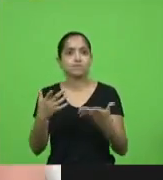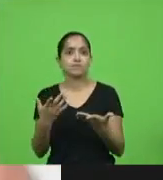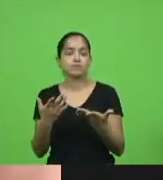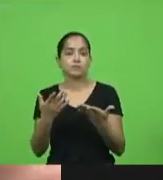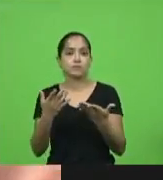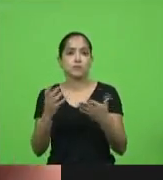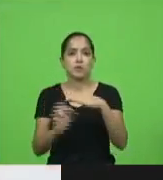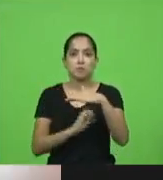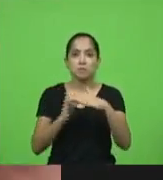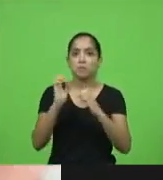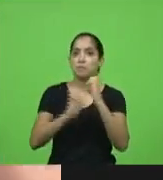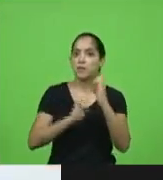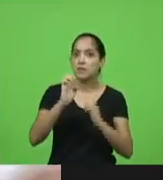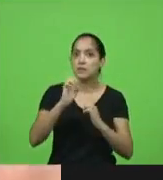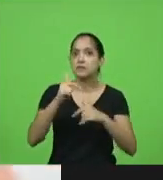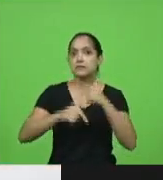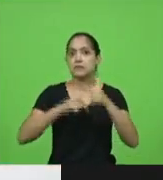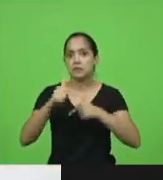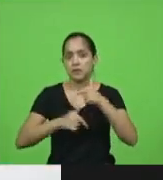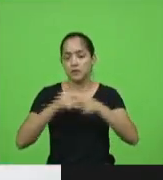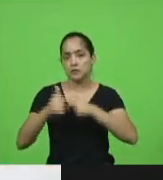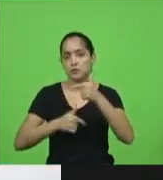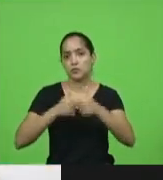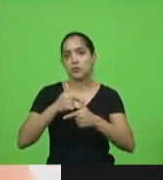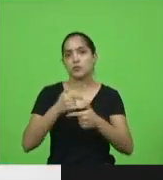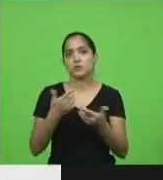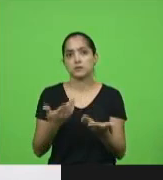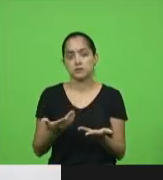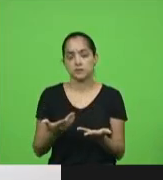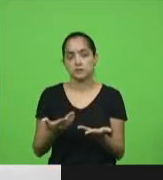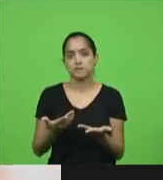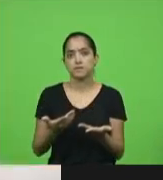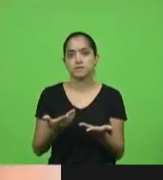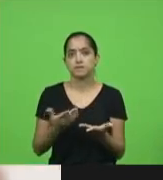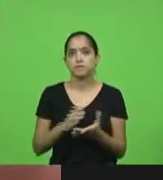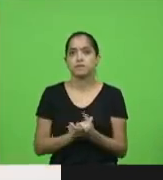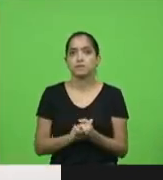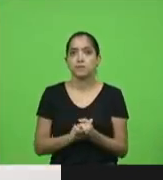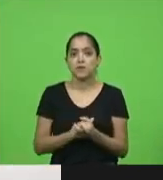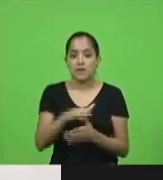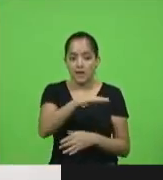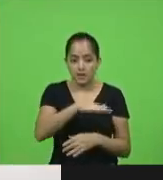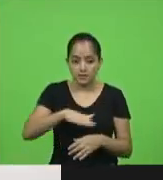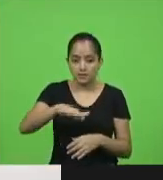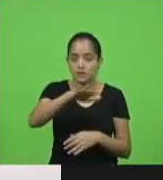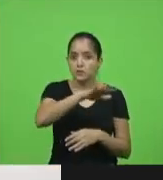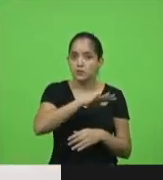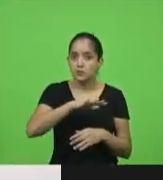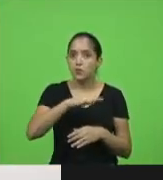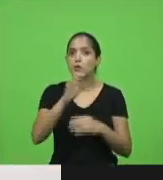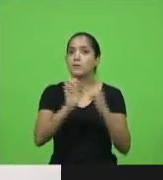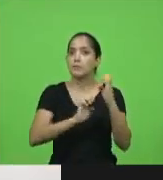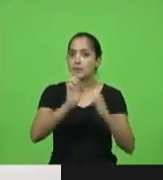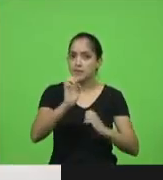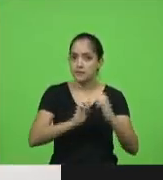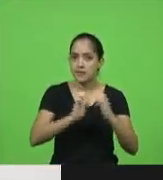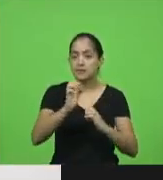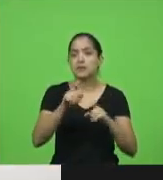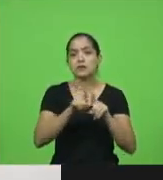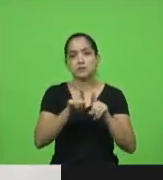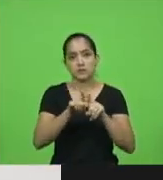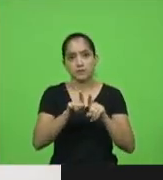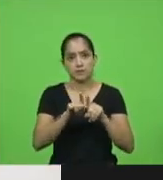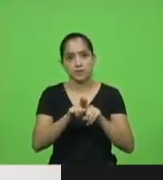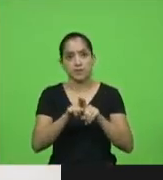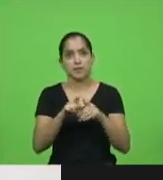aos trabalhadores e trabalhadores ao setor empresarial quando quando falo